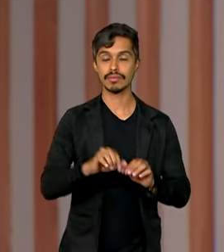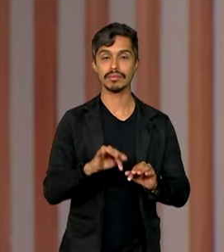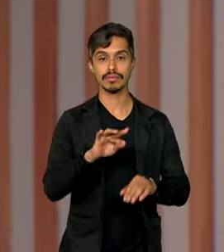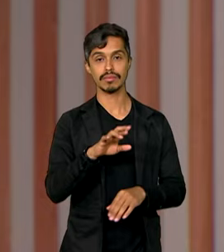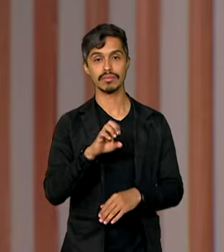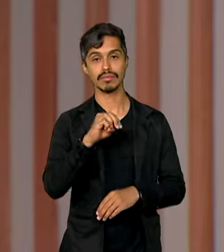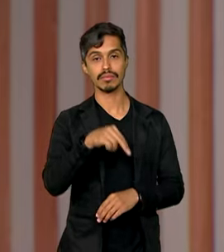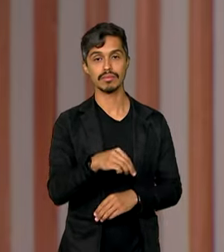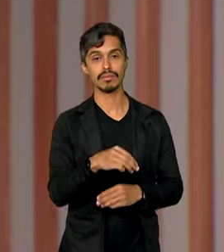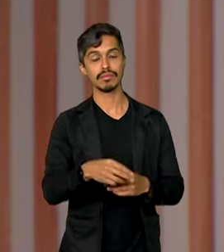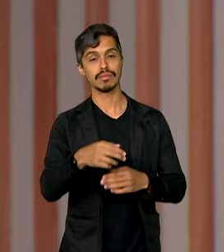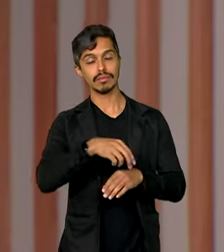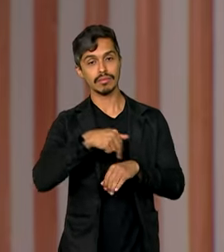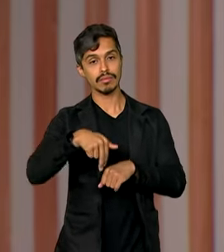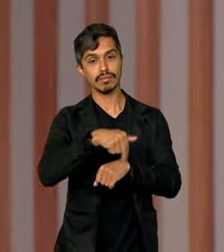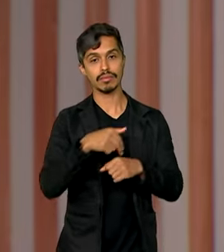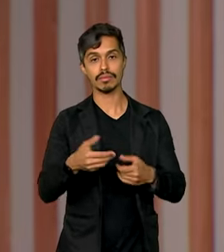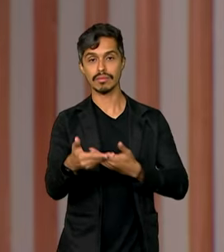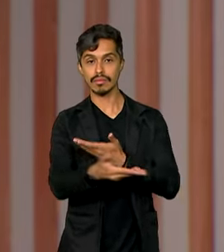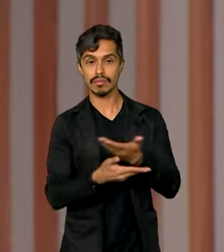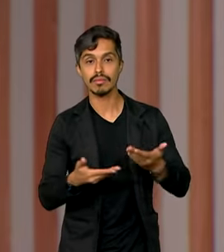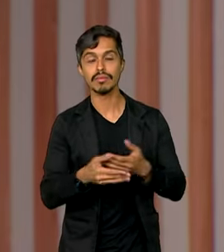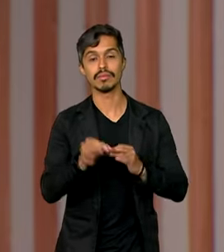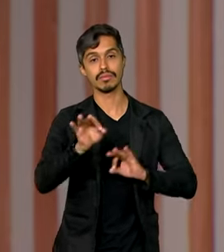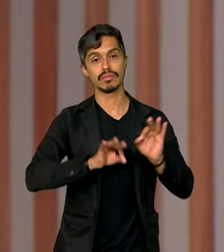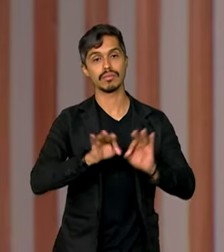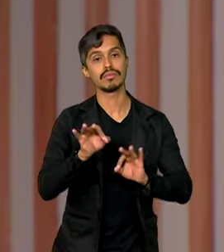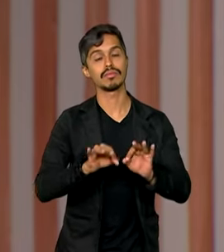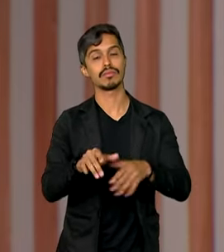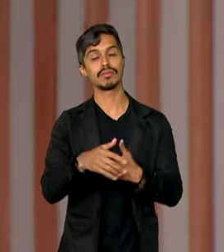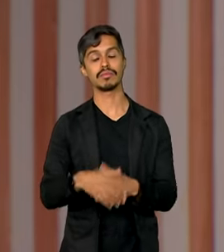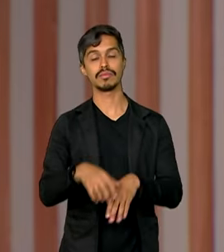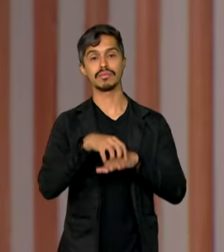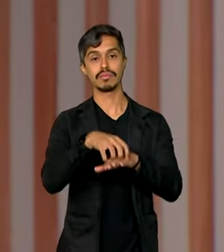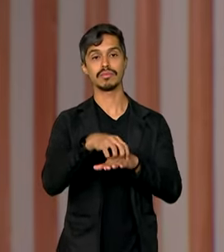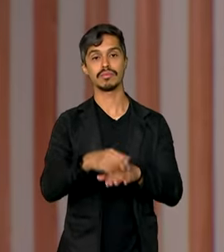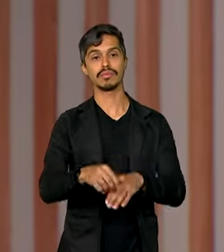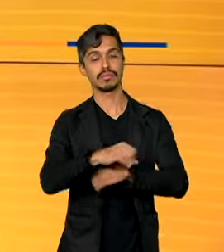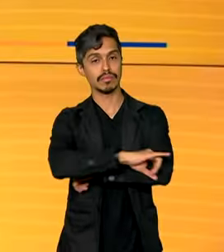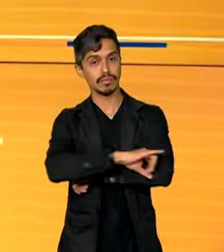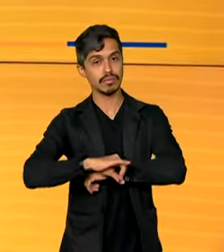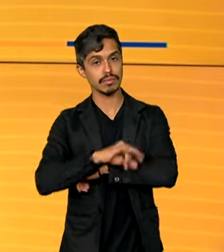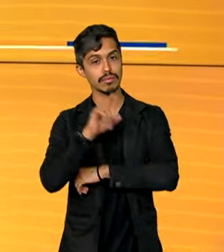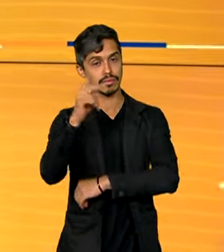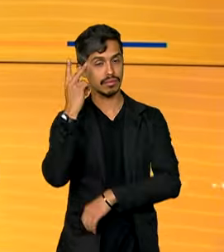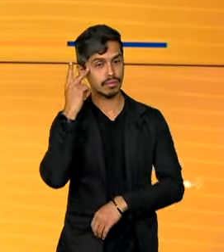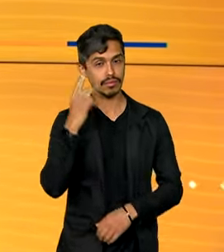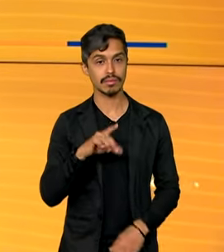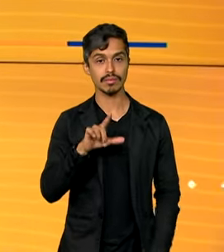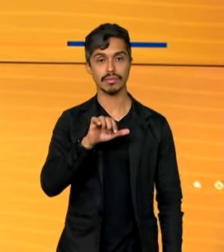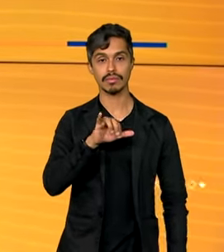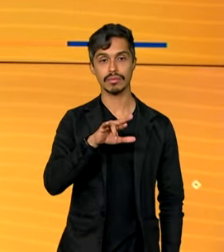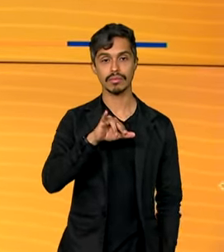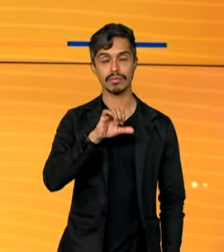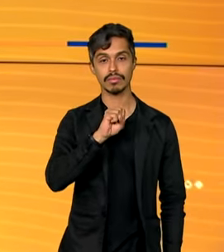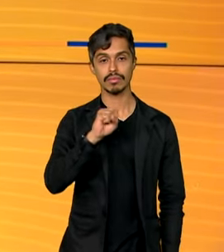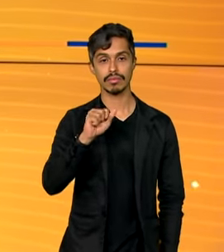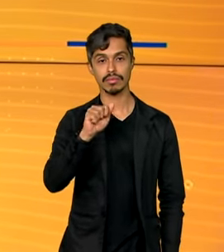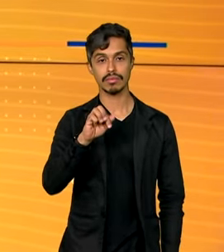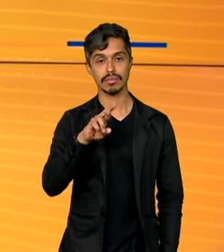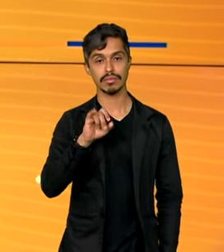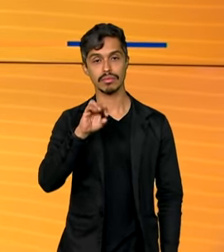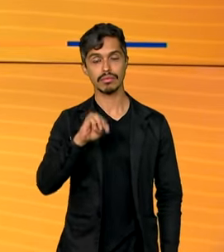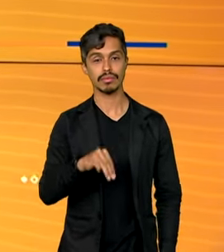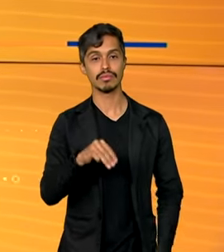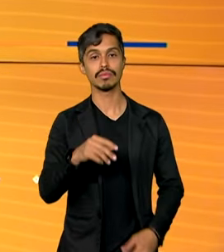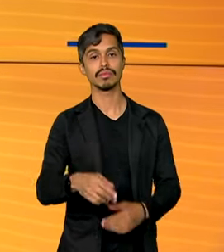Regional de Logística, Infraestrutura e Transportes, em São Paulo. Larissa Morim explicou que o governo estuda